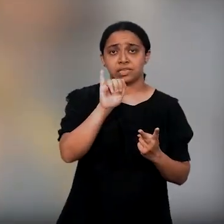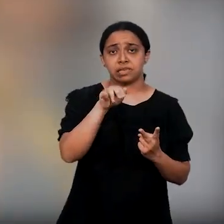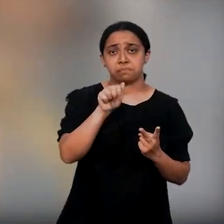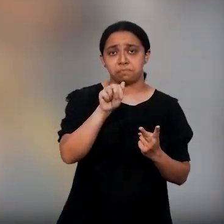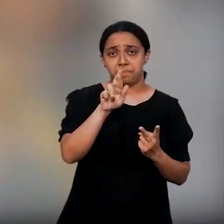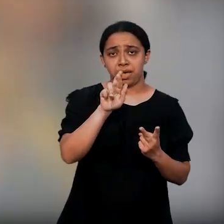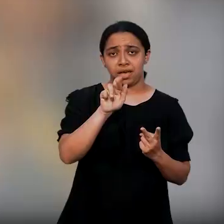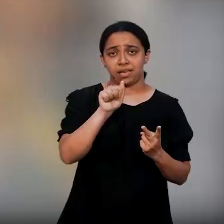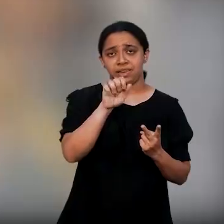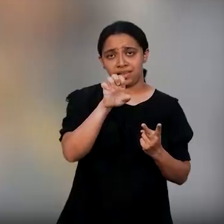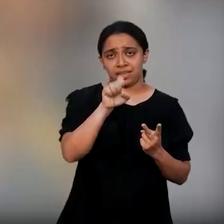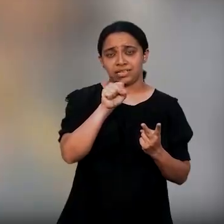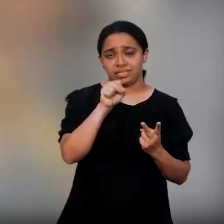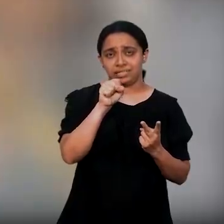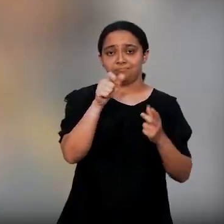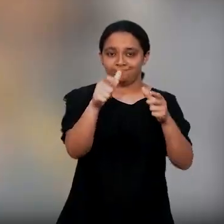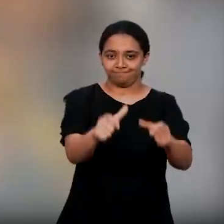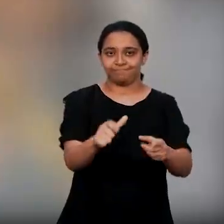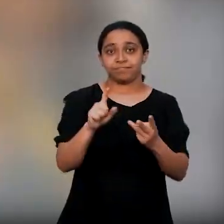Guimarães,